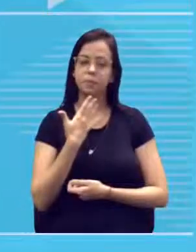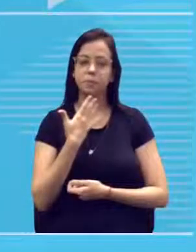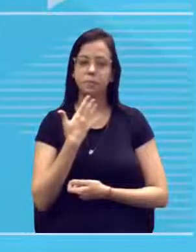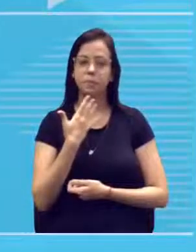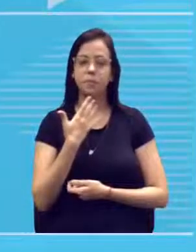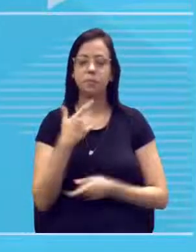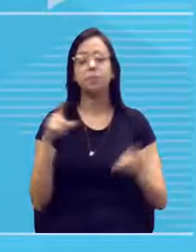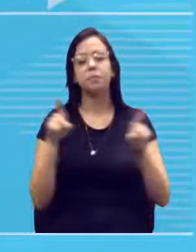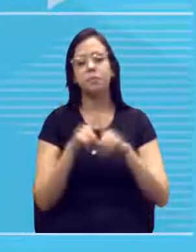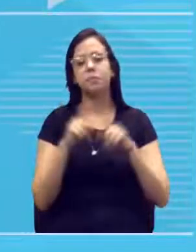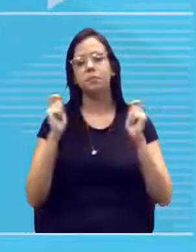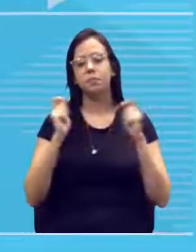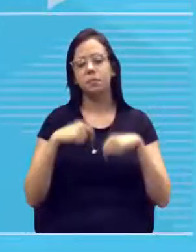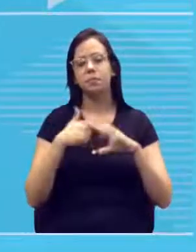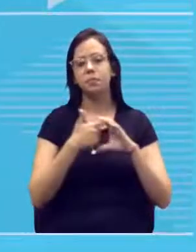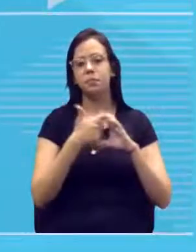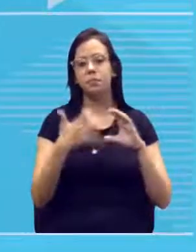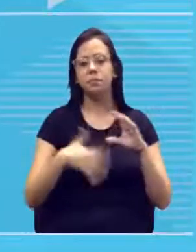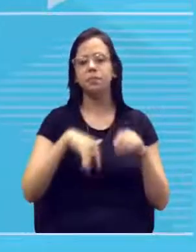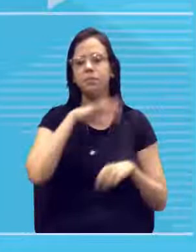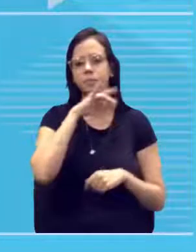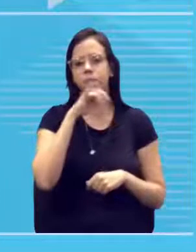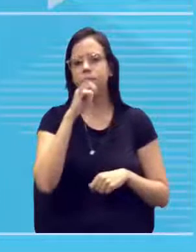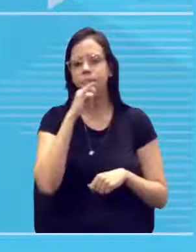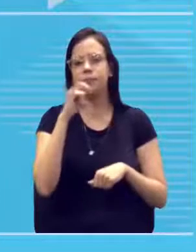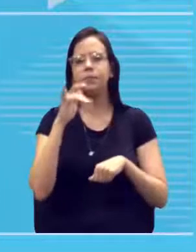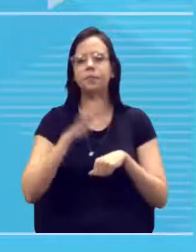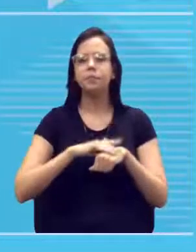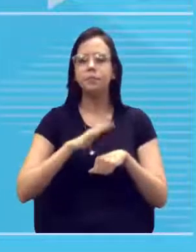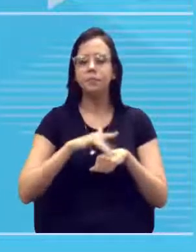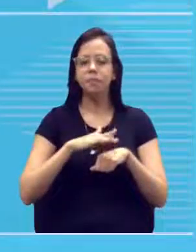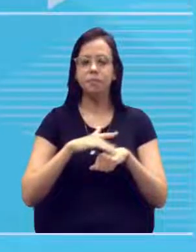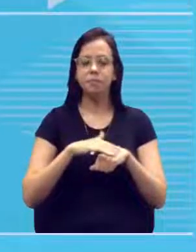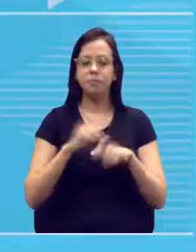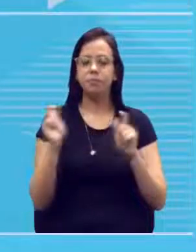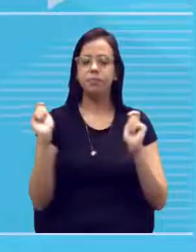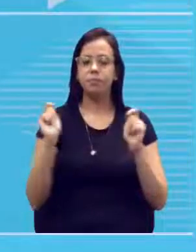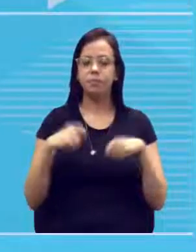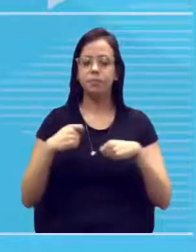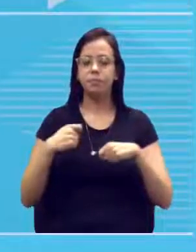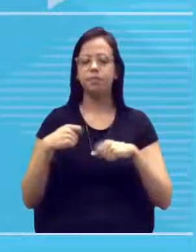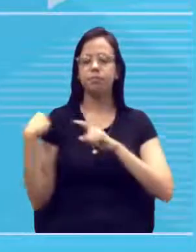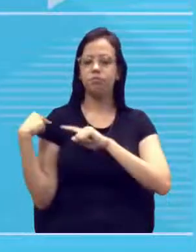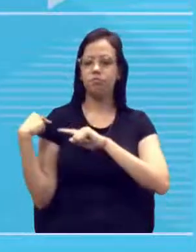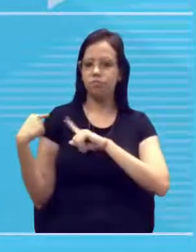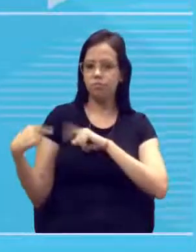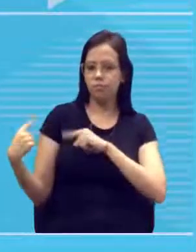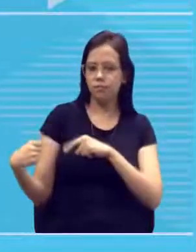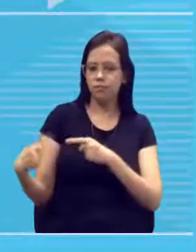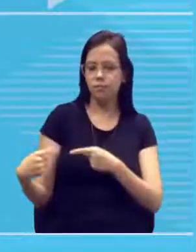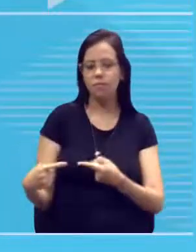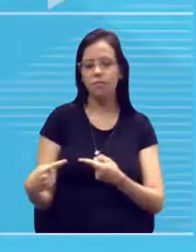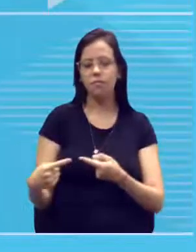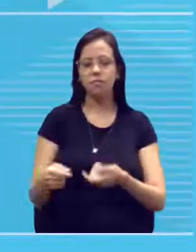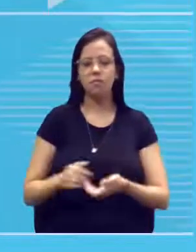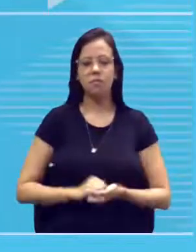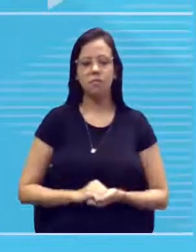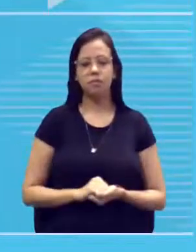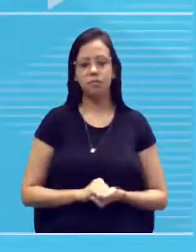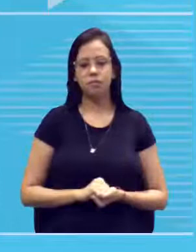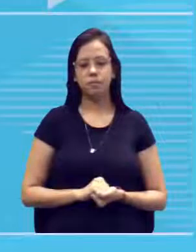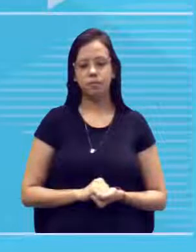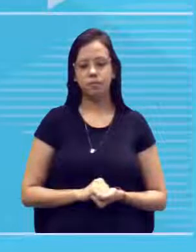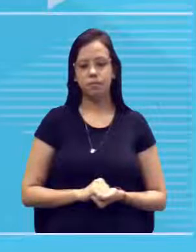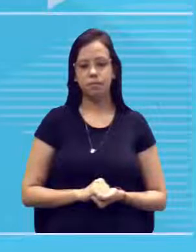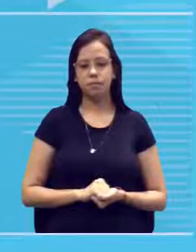mas pode ser característica ruim. doença, por exemplo, certas, podem ser herdadas, elas podem passar aí de geração em